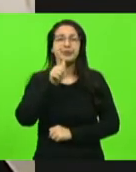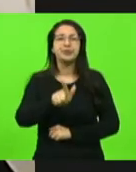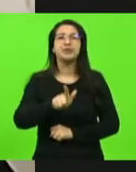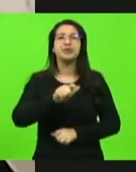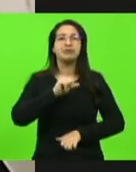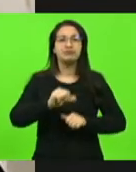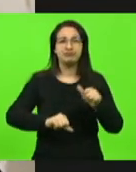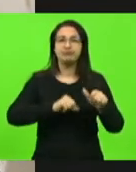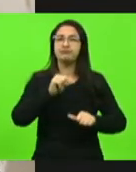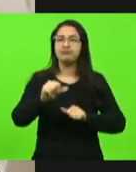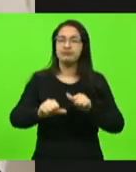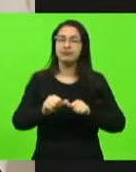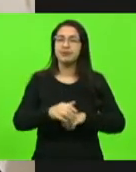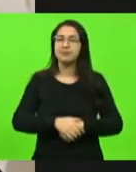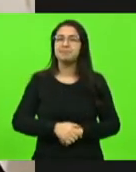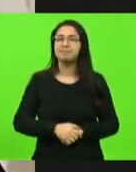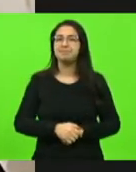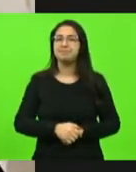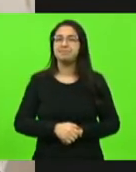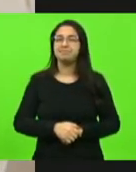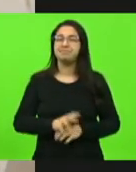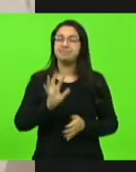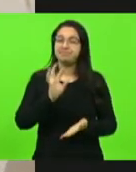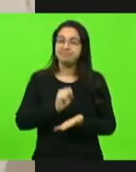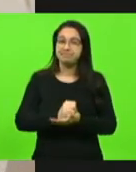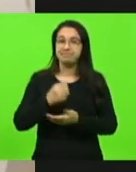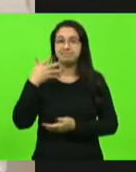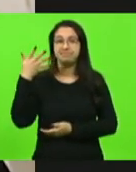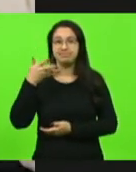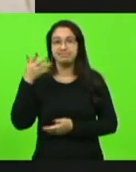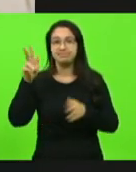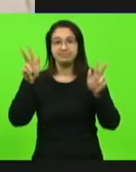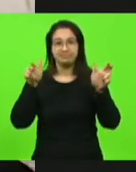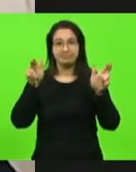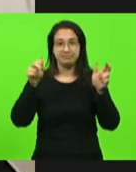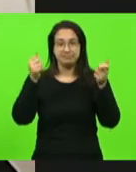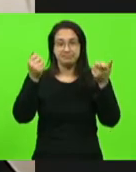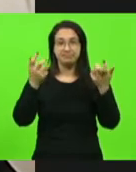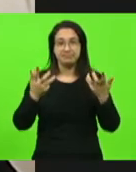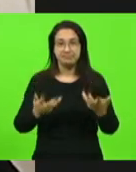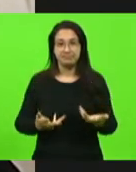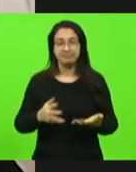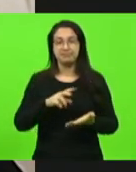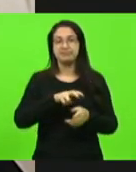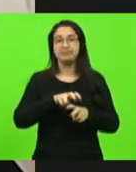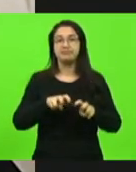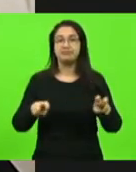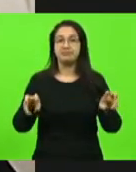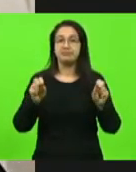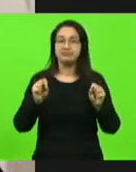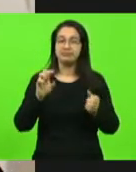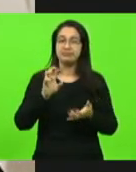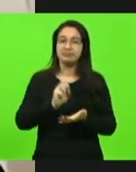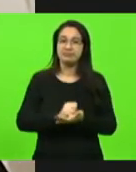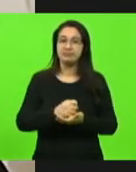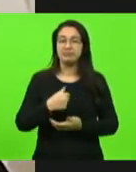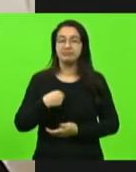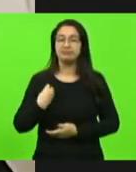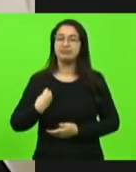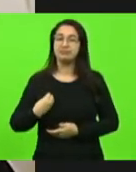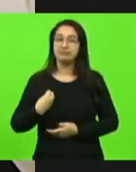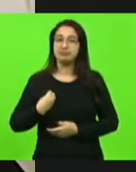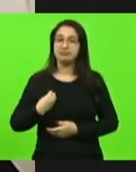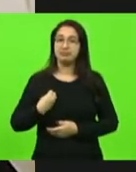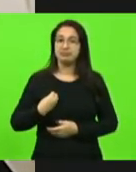quadro. Então, fica aí esse registro. Eu gostaria também que a mesa registrasse a minha presença aqui nessa reunião, mas nós iremos